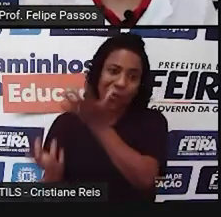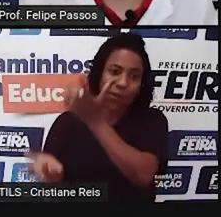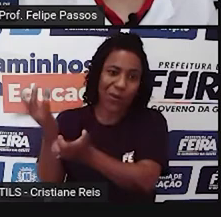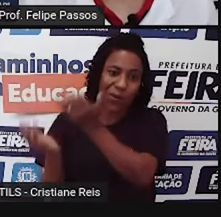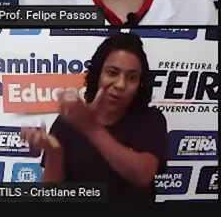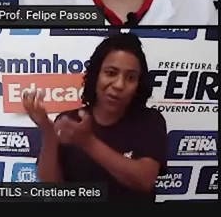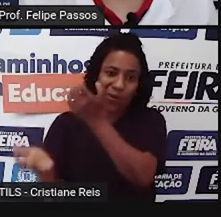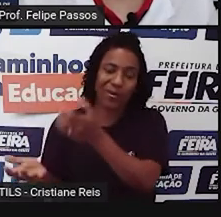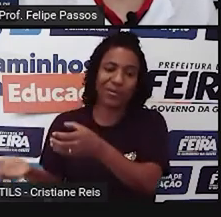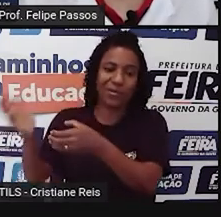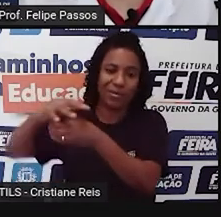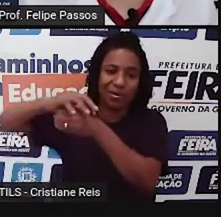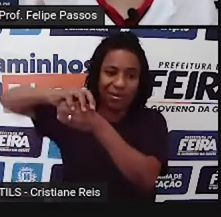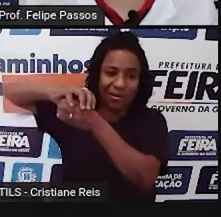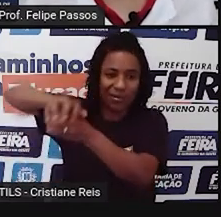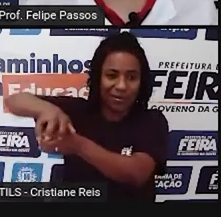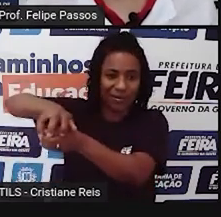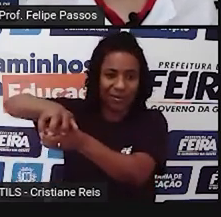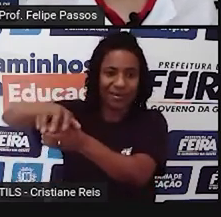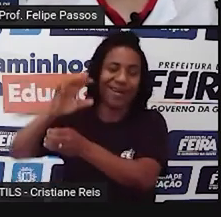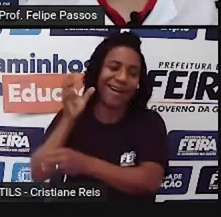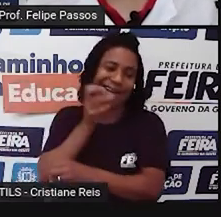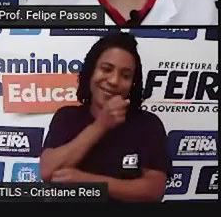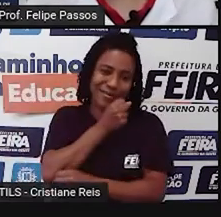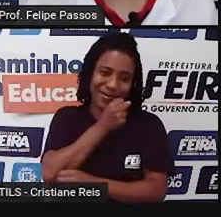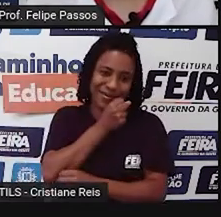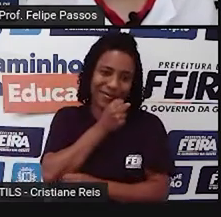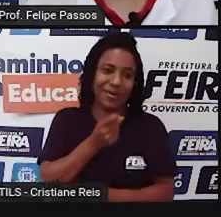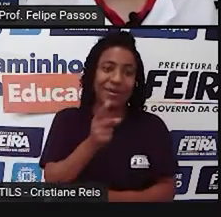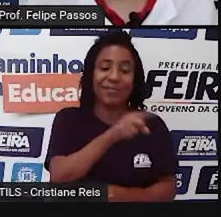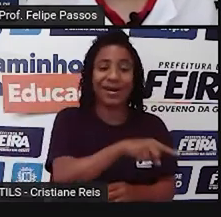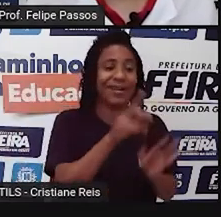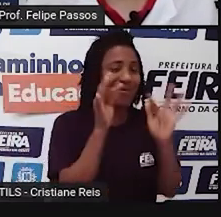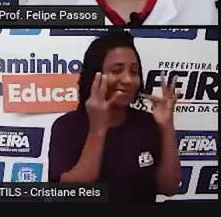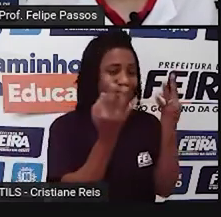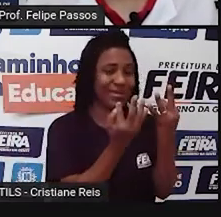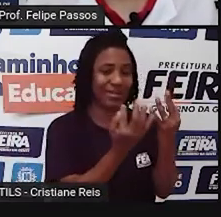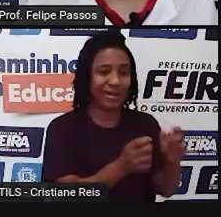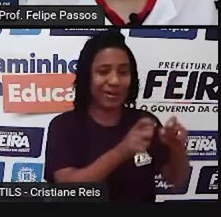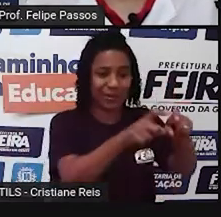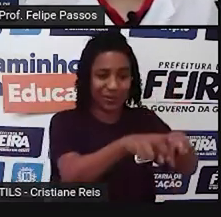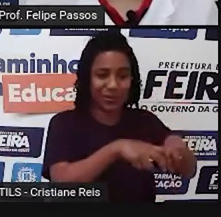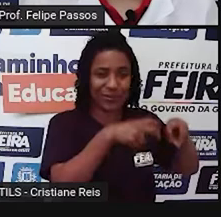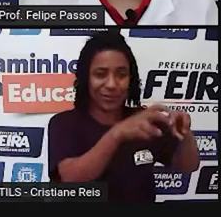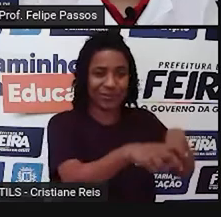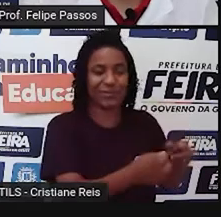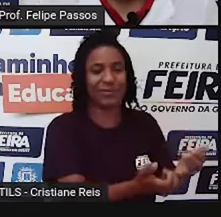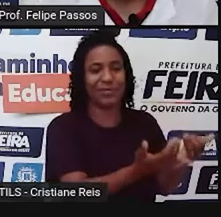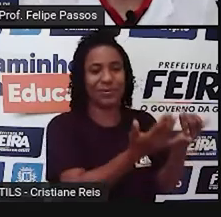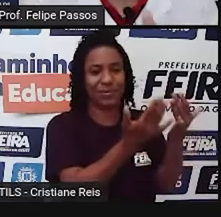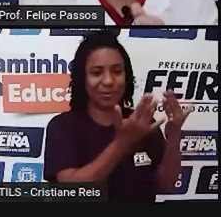você vai ter o milho cozido em casa. O que um produtor de agricultura familiar, ele não consegue, porque ele vai ter que ir de milho em milho,